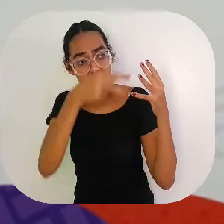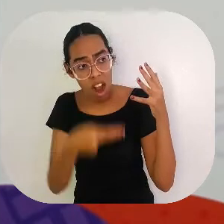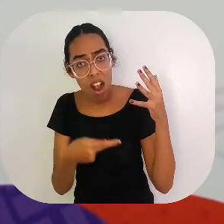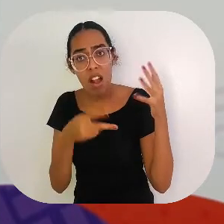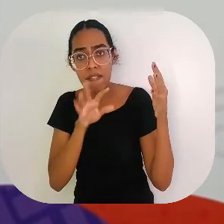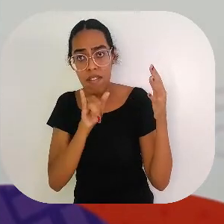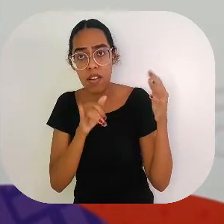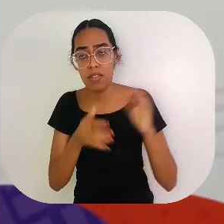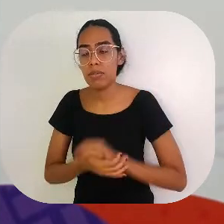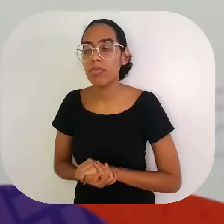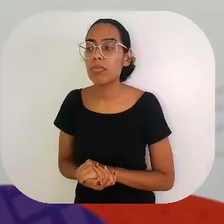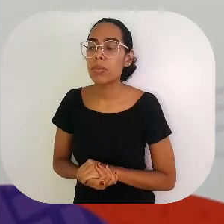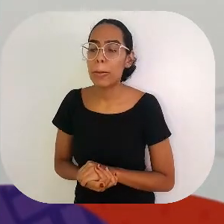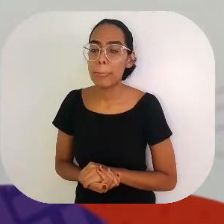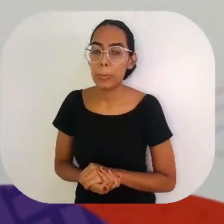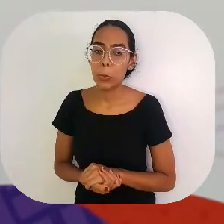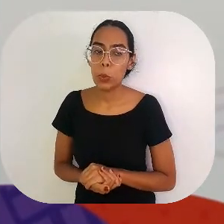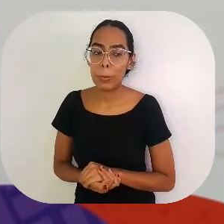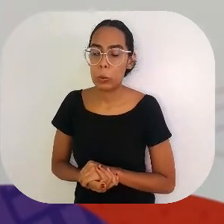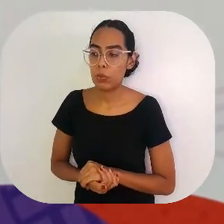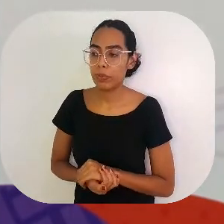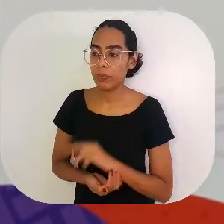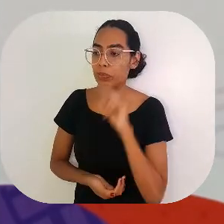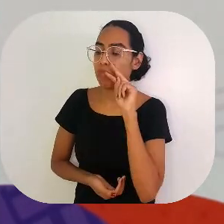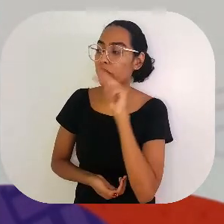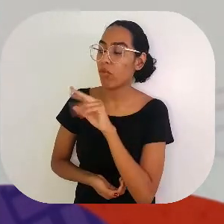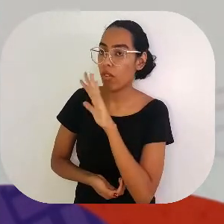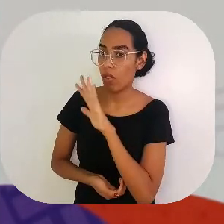O rapaz olhou assim pro padre e disse,